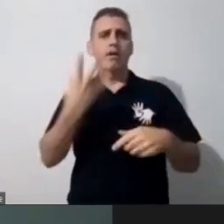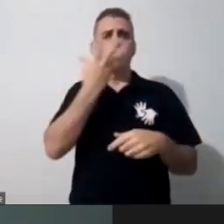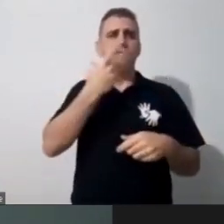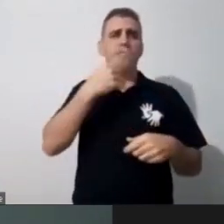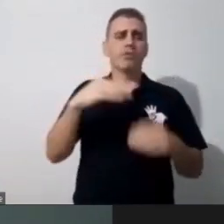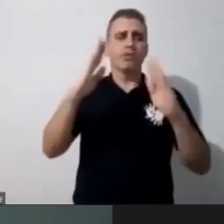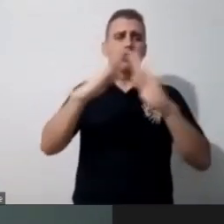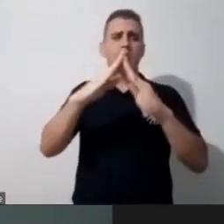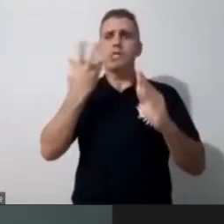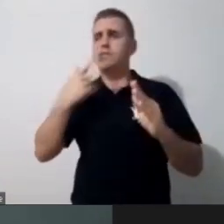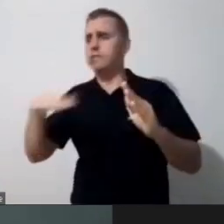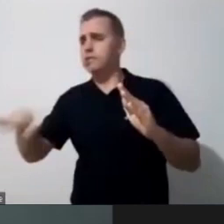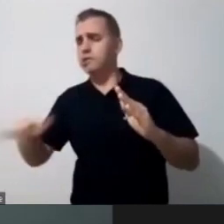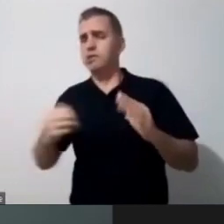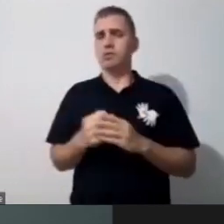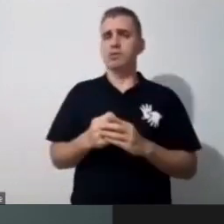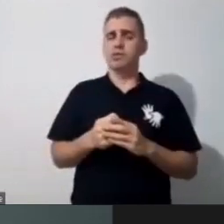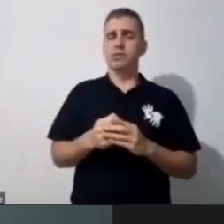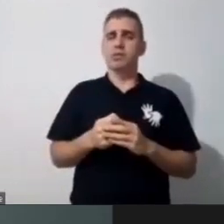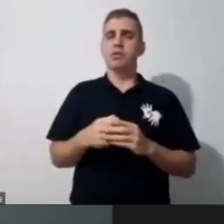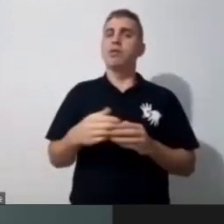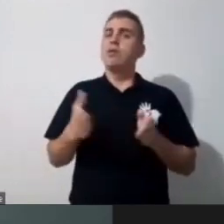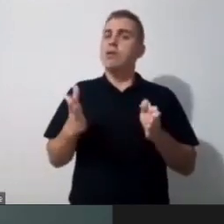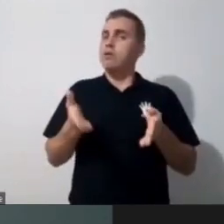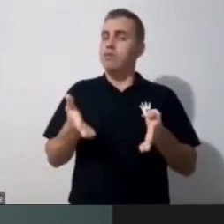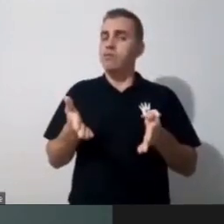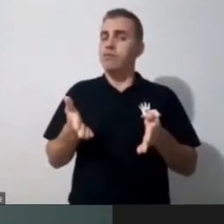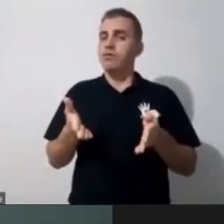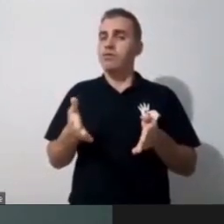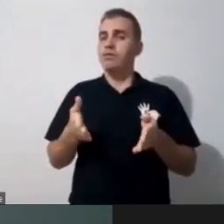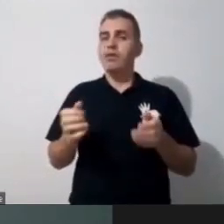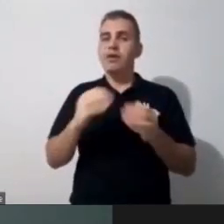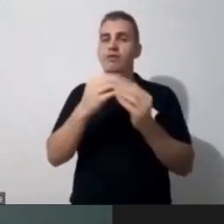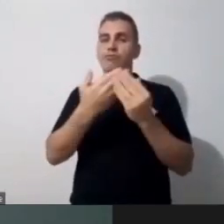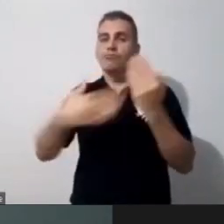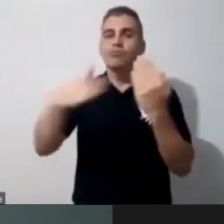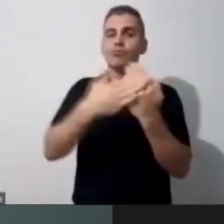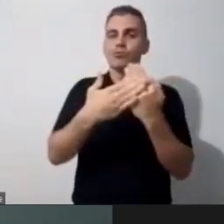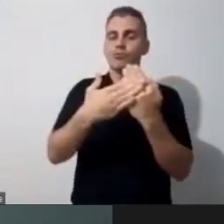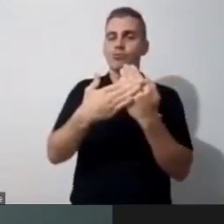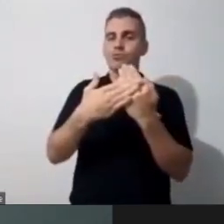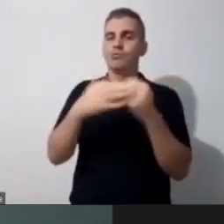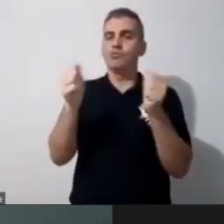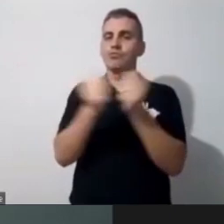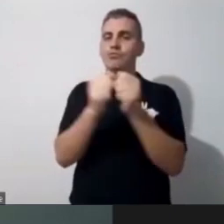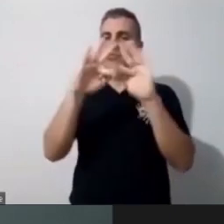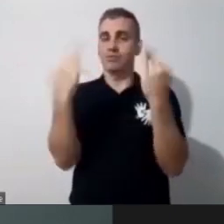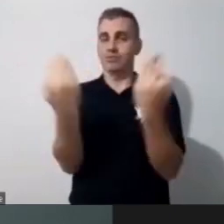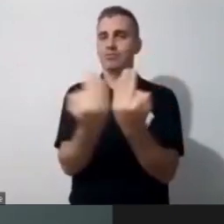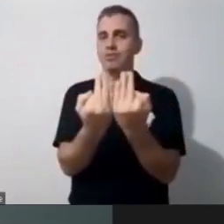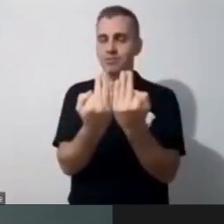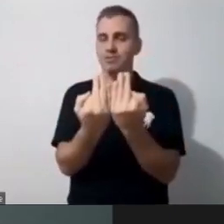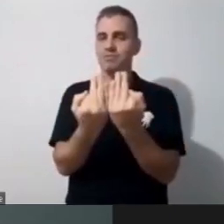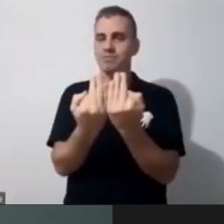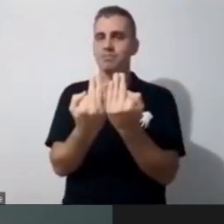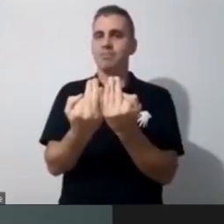e a gente está entregue à escola, né, e hoje a gente está com tudo como a família, então a gente tem esse momento de se colocar